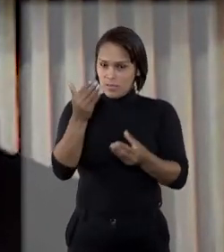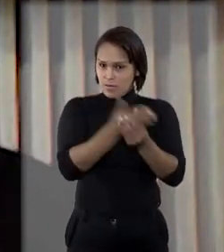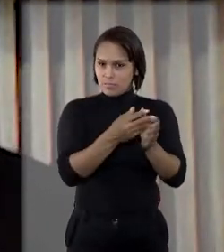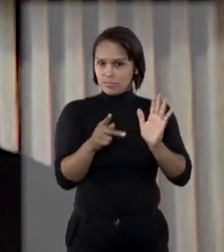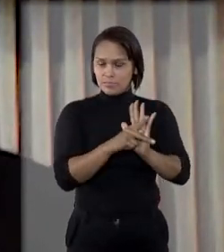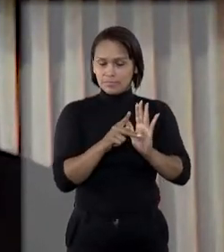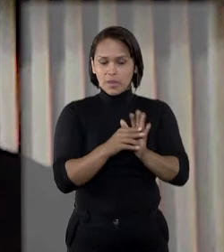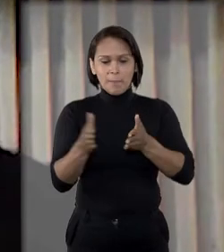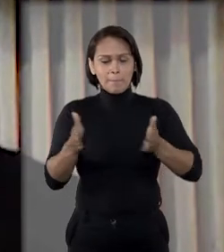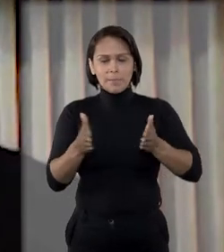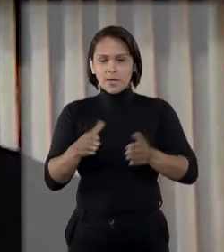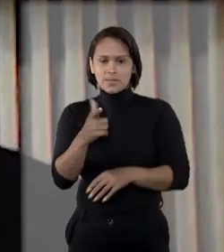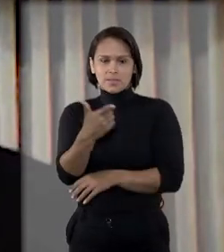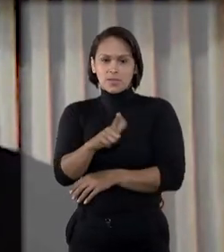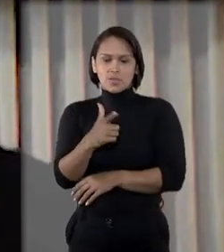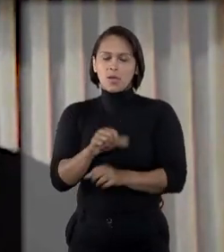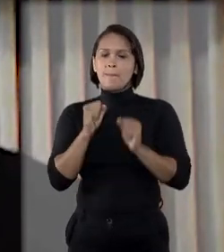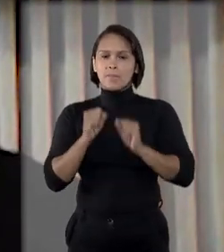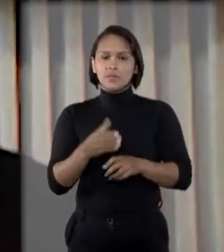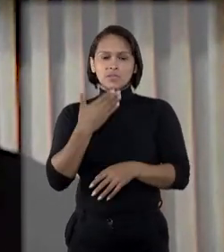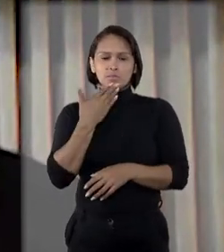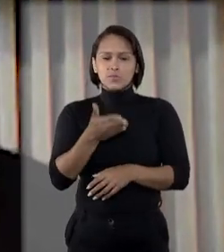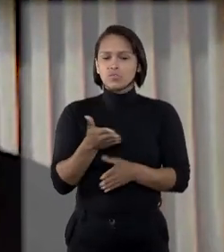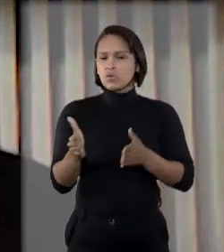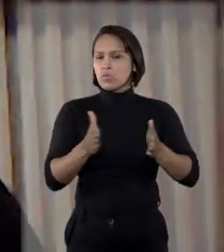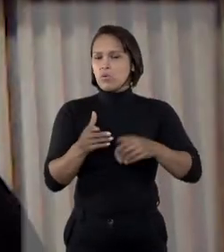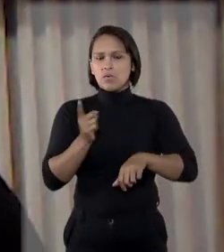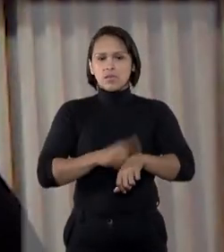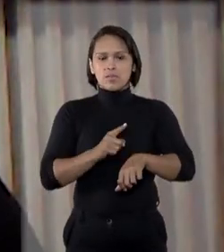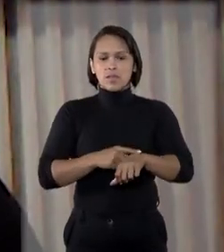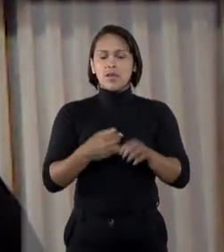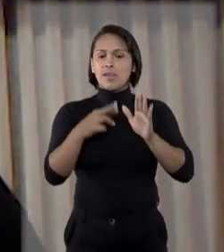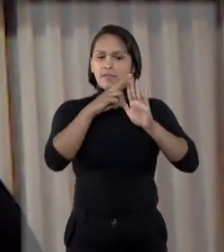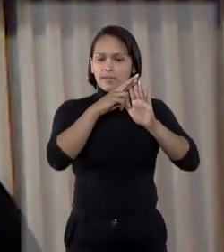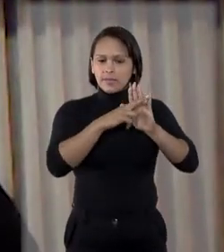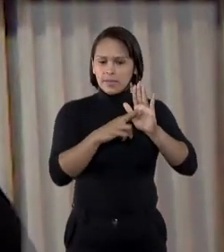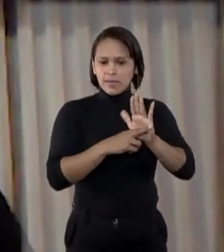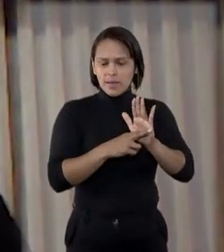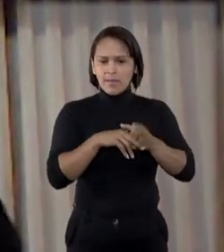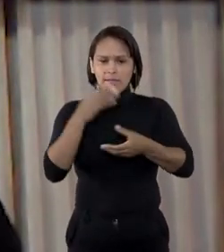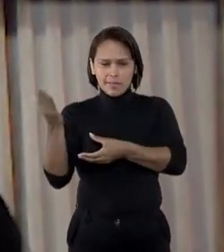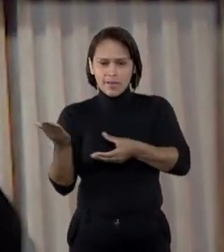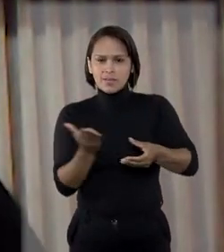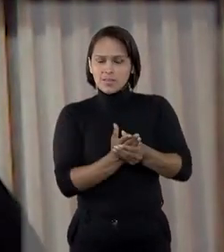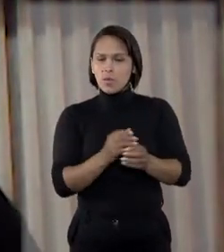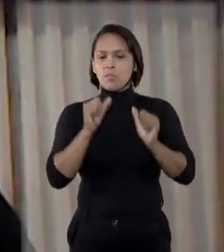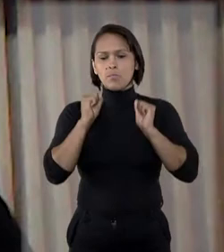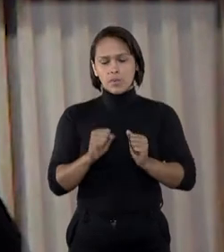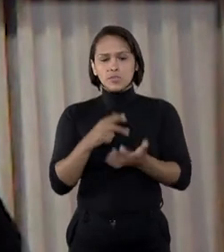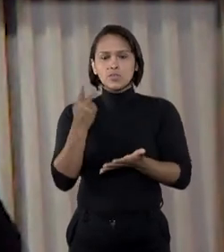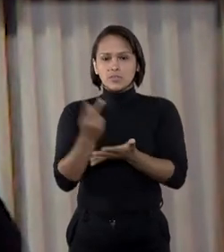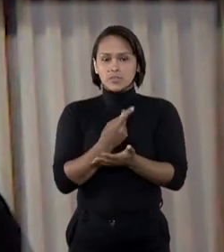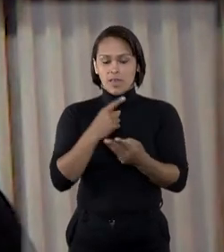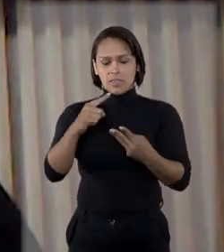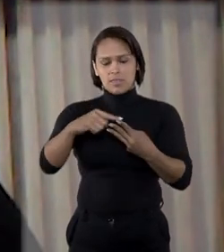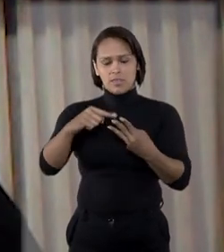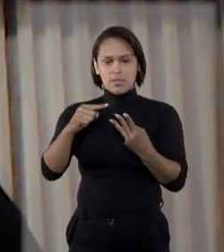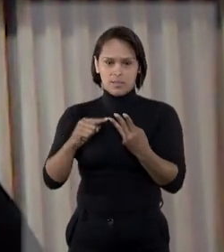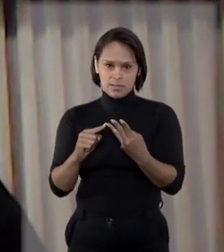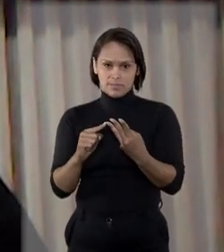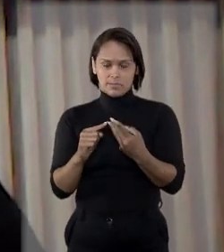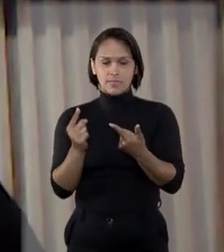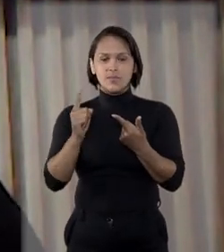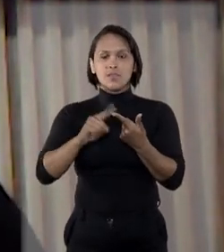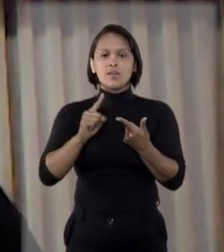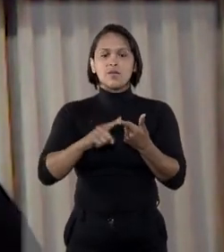não existe prazo e pode ser solicitada a qualquer tempo. Em regra, o cabimento dessa ação pode ocorrer em três possibilidades.